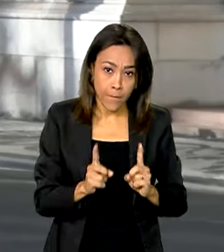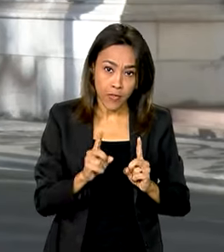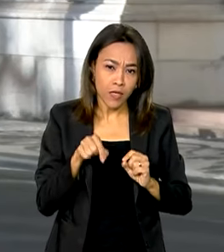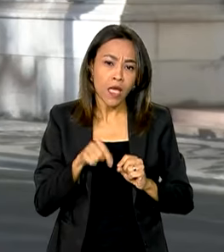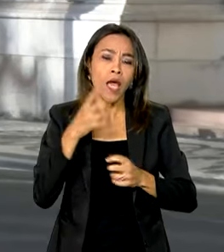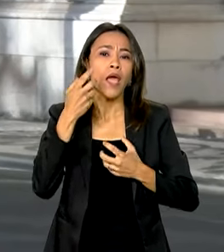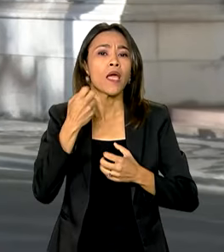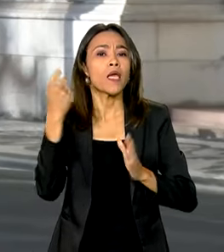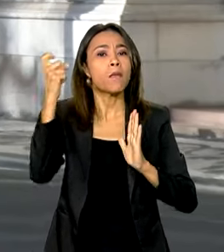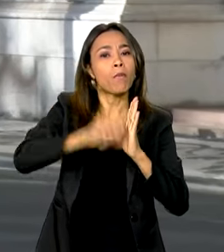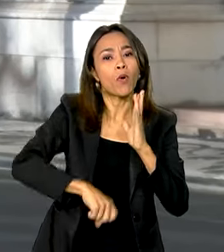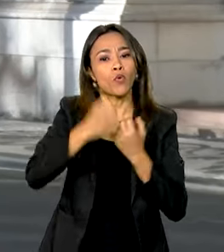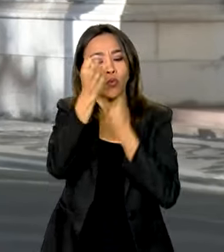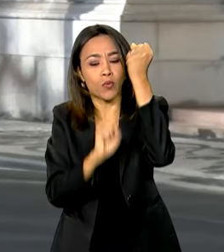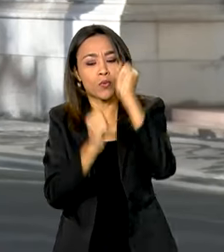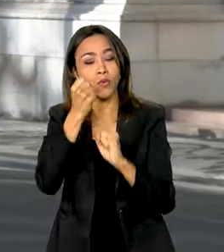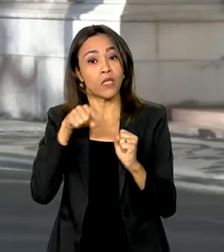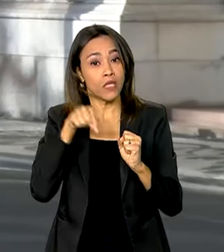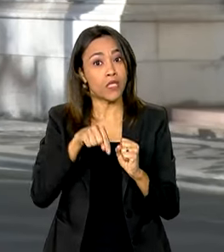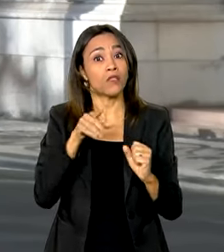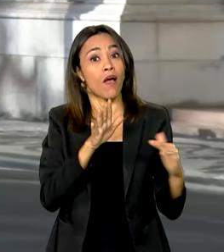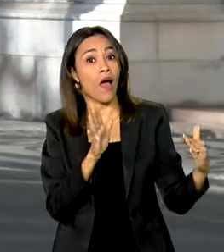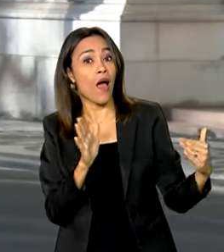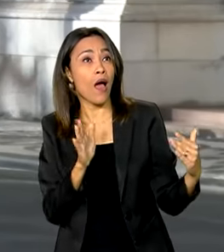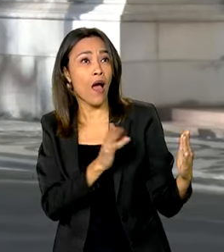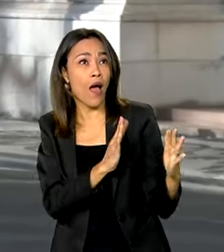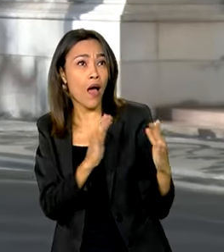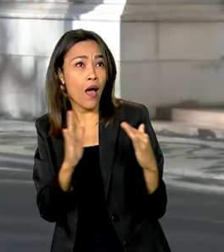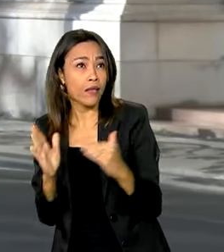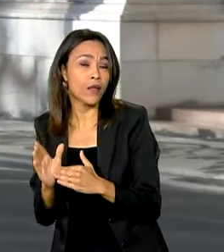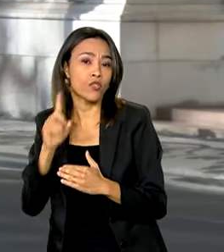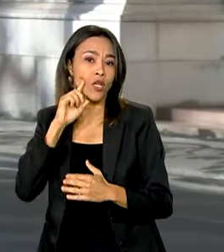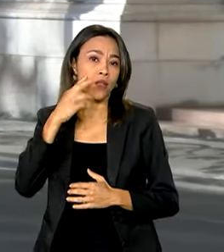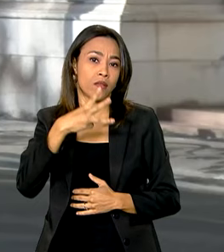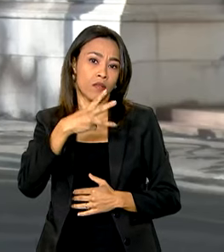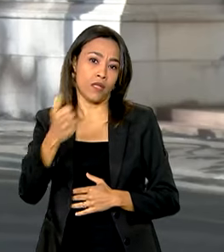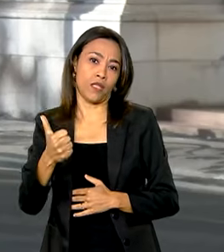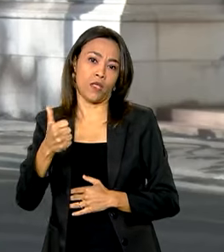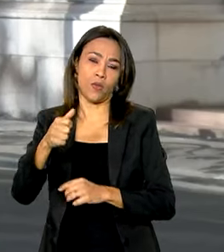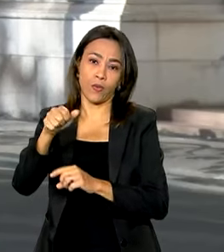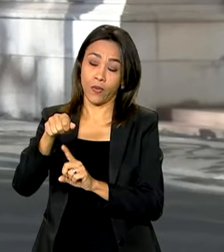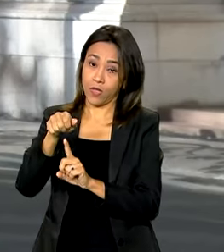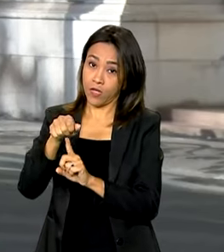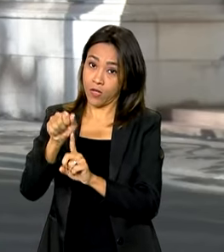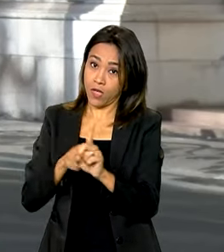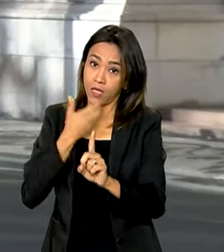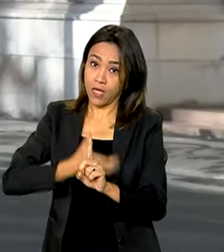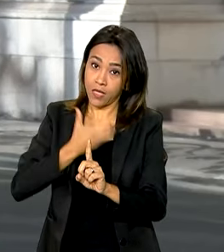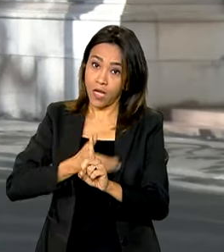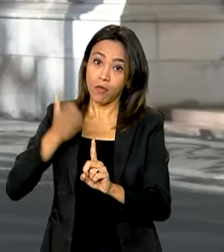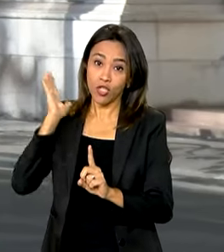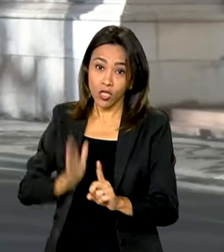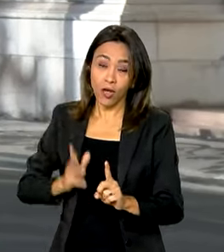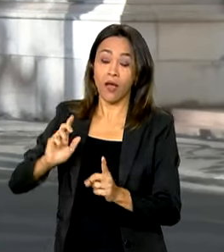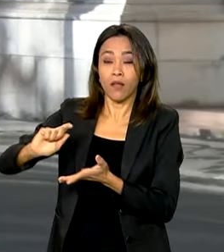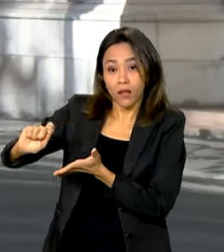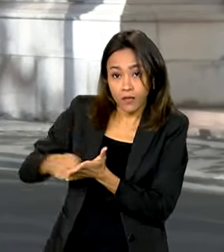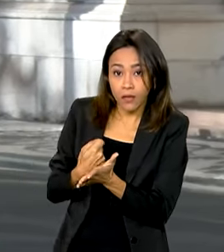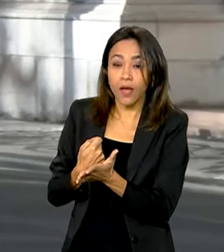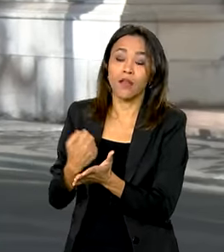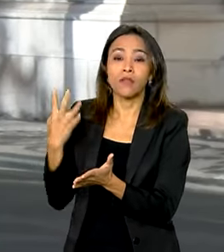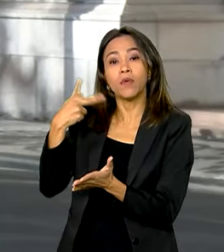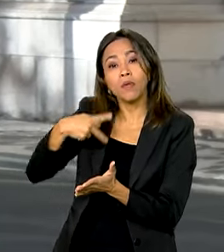A medida vale até o dia 31 de dezembro e foi estabelecida em um decreto assinado pelo presidente em exercício,